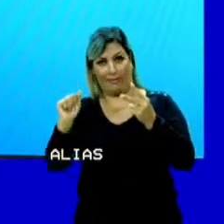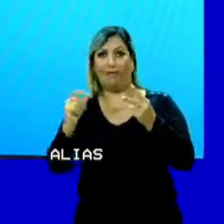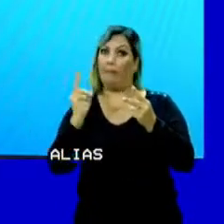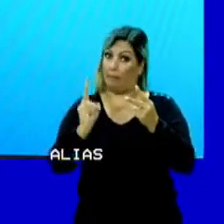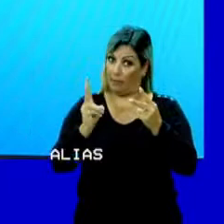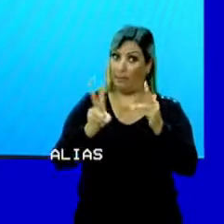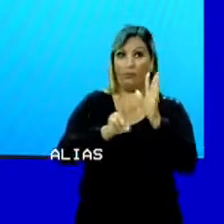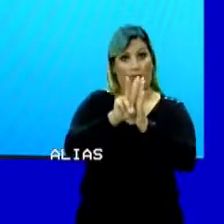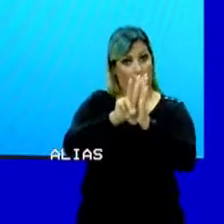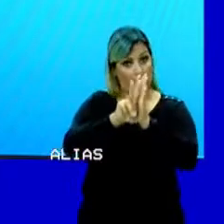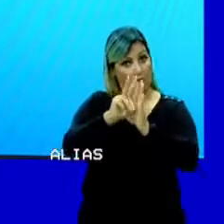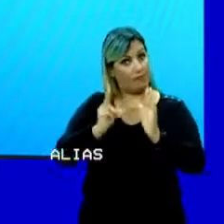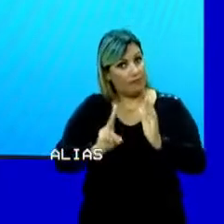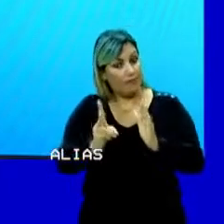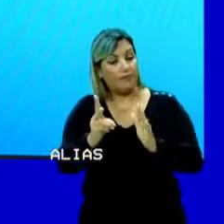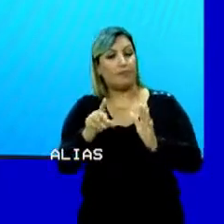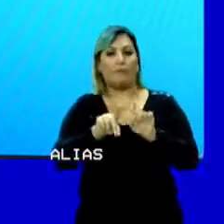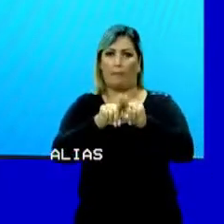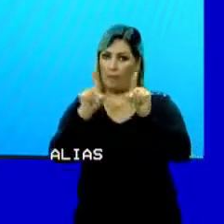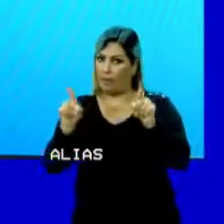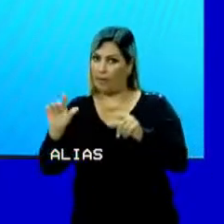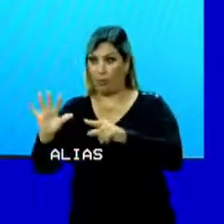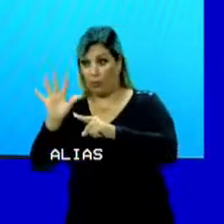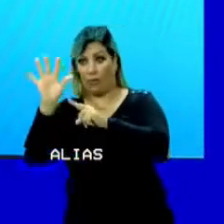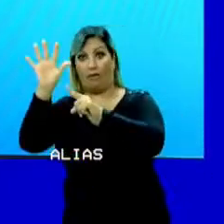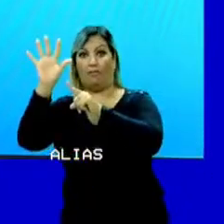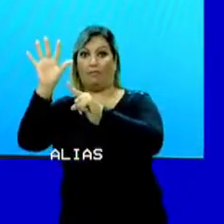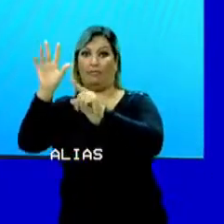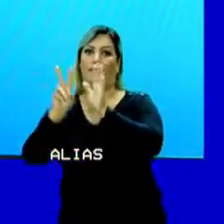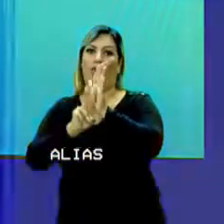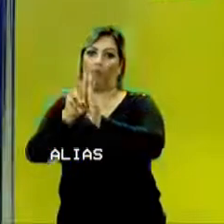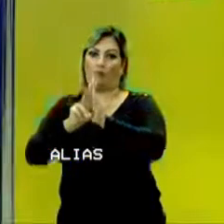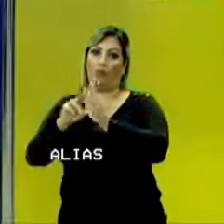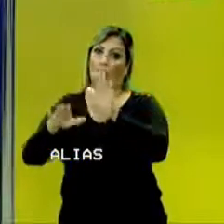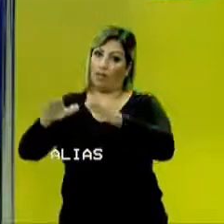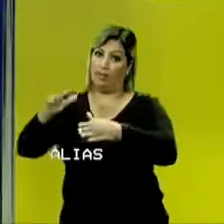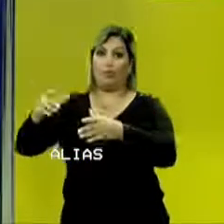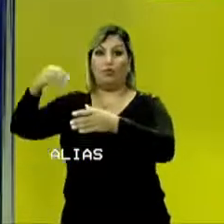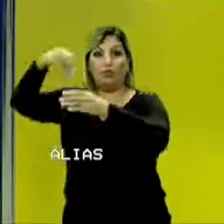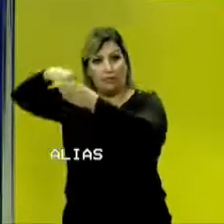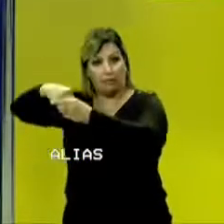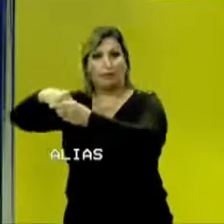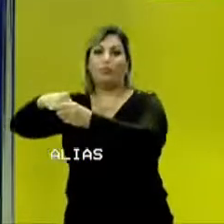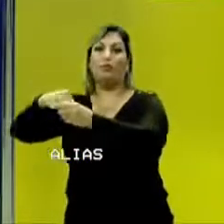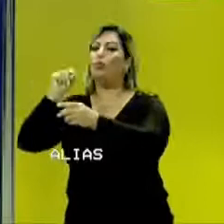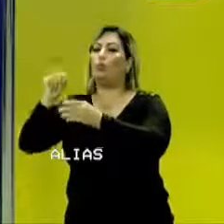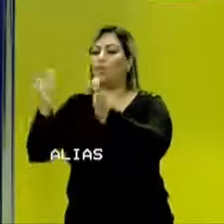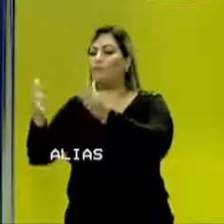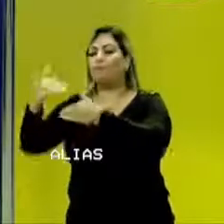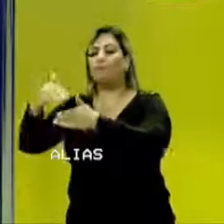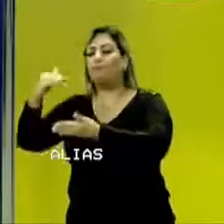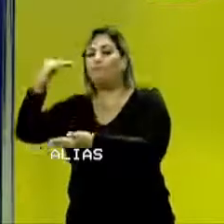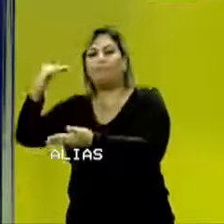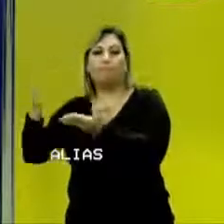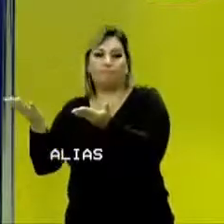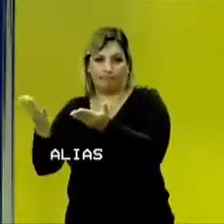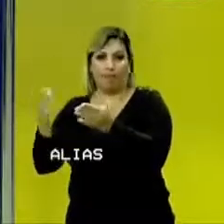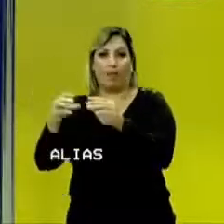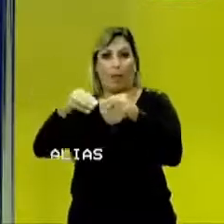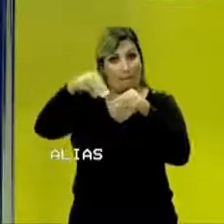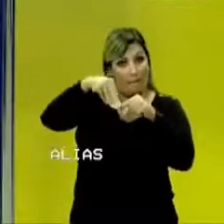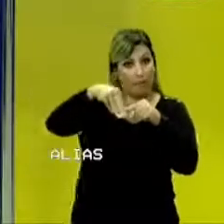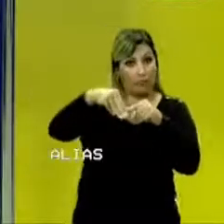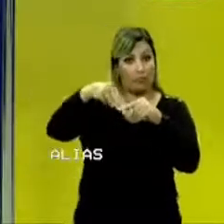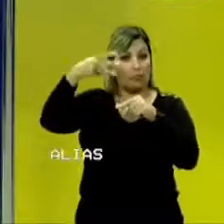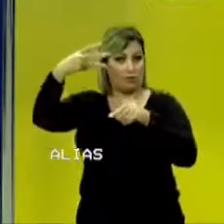Essa é a ideia. Mas o volume do gás é o volume do recipiente que o contém, ok? Geralmente, trabalha com metros